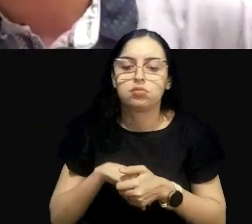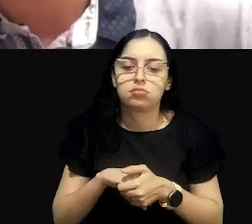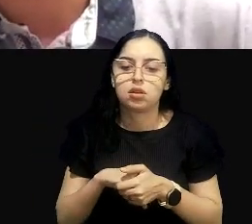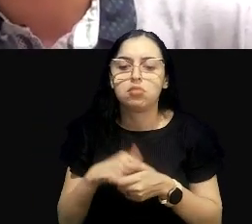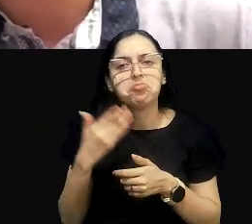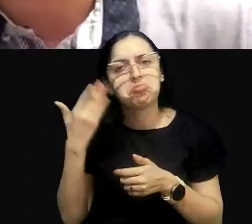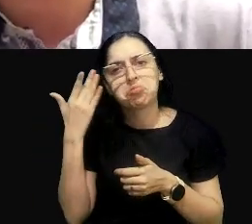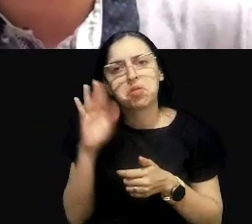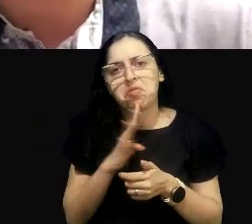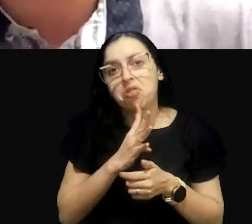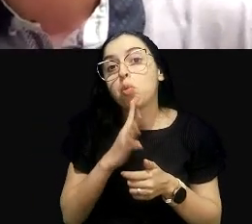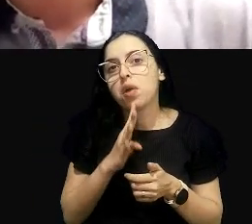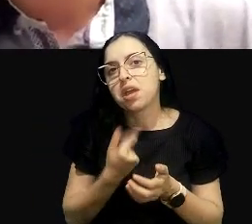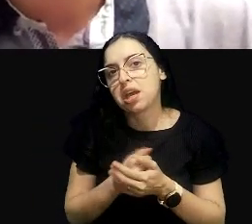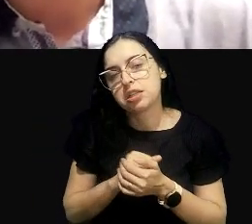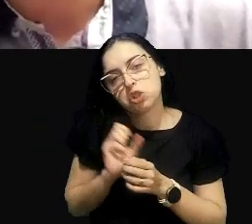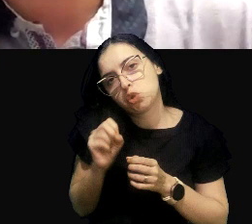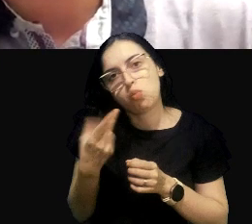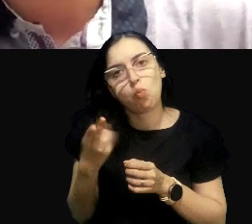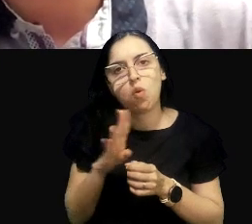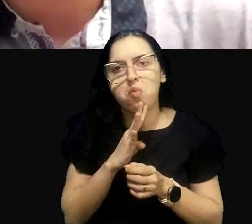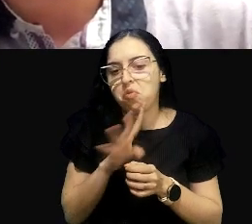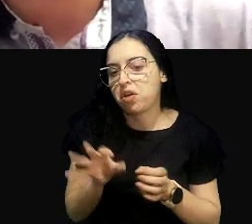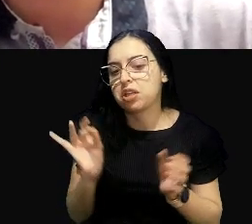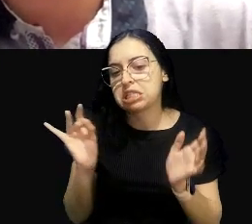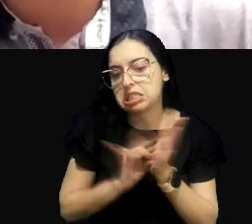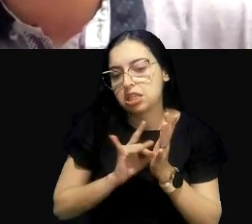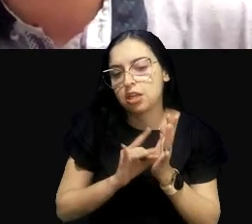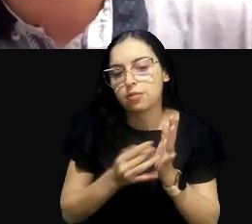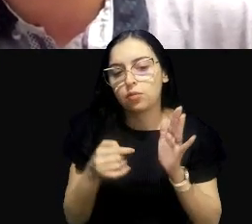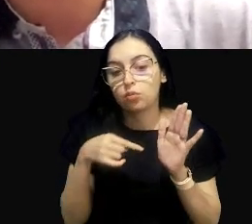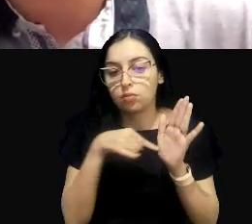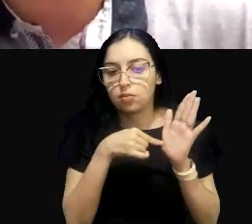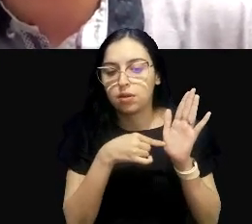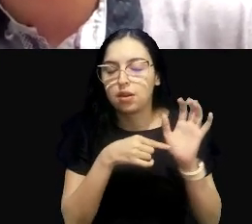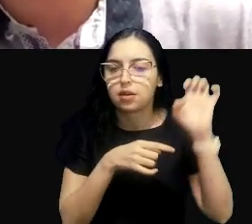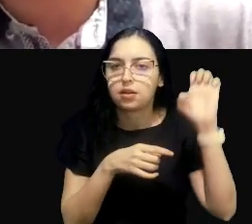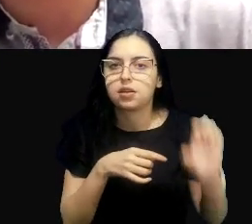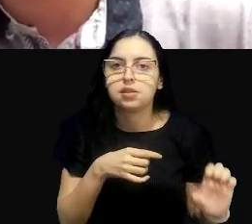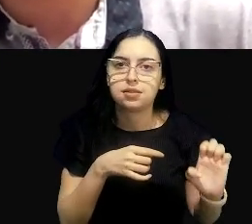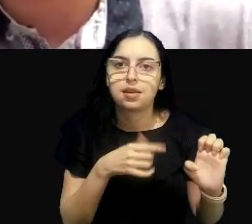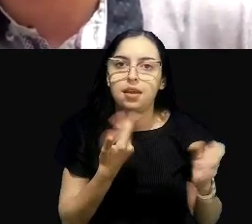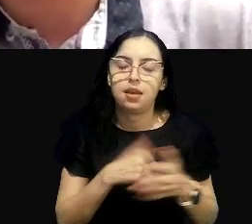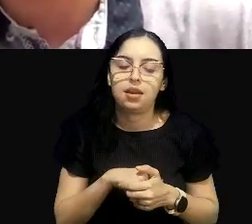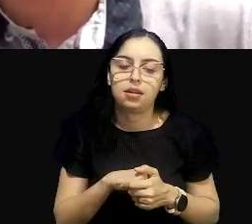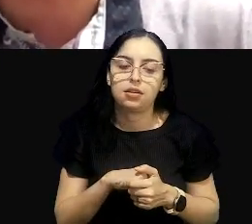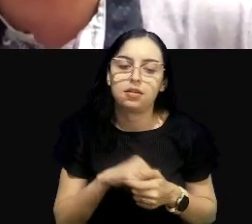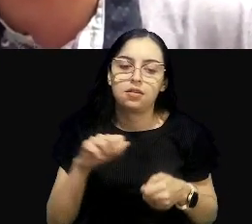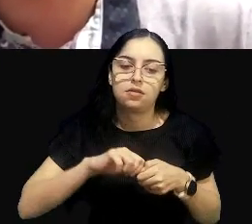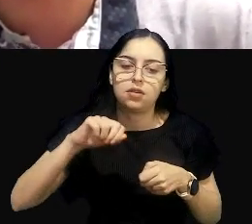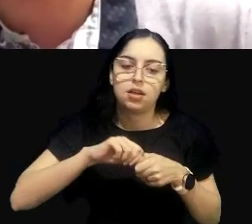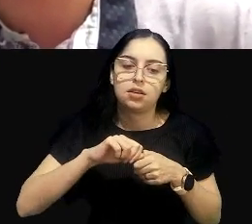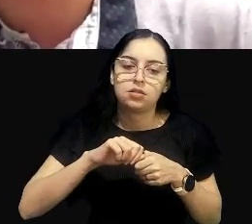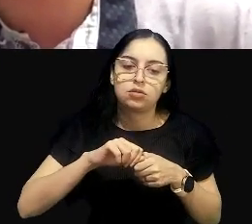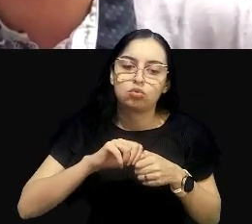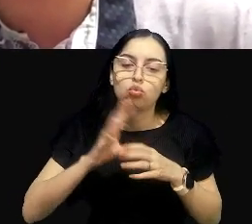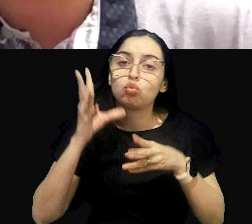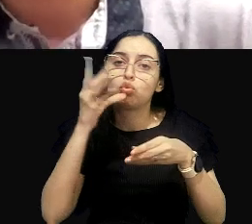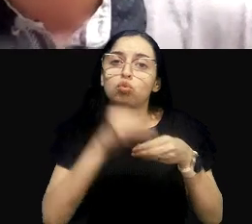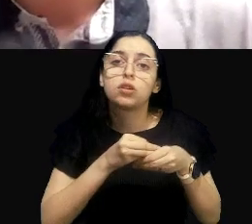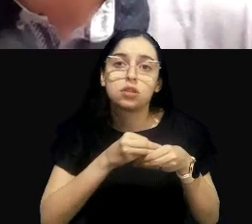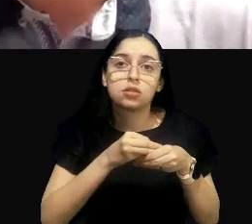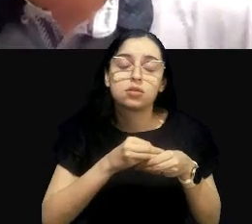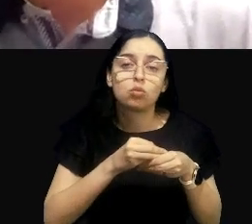familiarizados, é bastante simples. Uma fonte pontual, essa figurinha da esquerda, ela faz uma síntese do que seria uma fonte